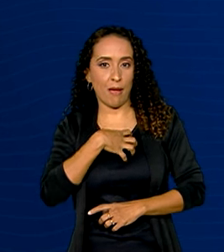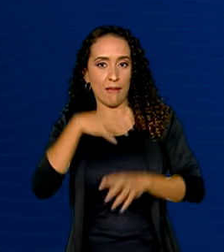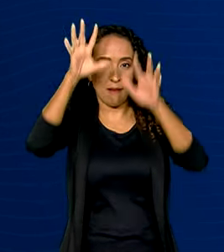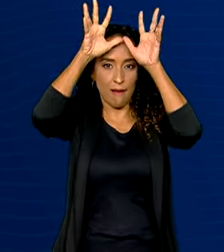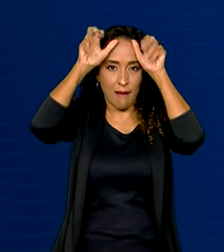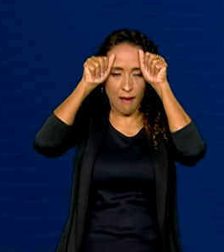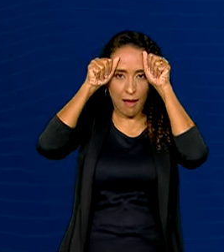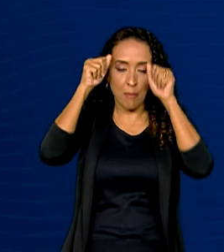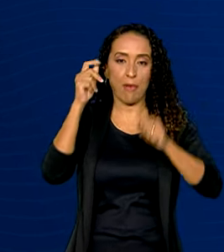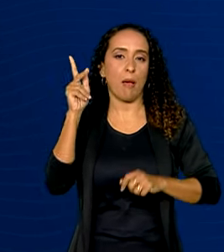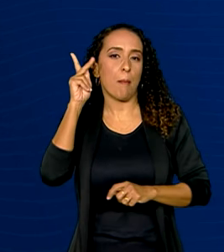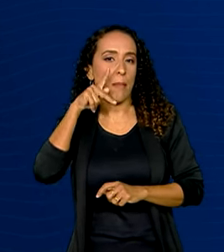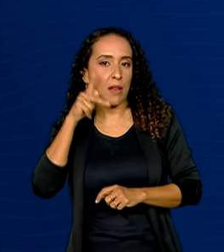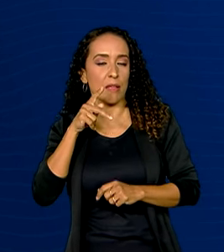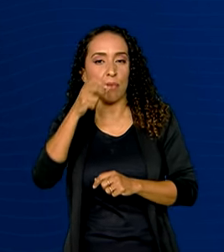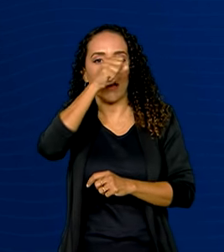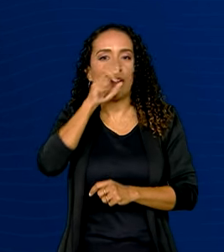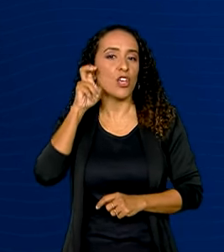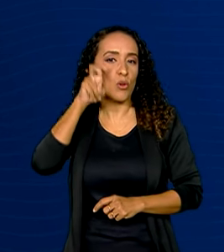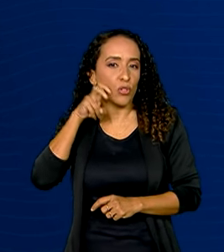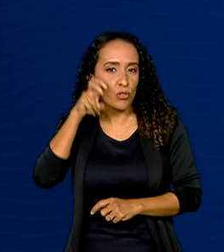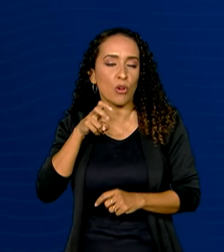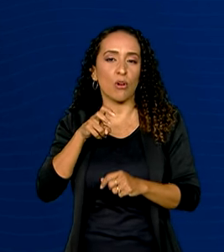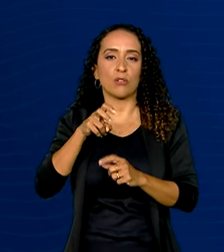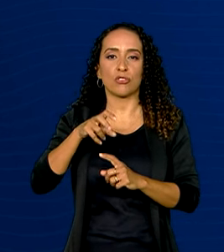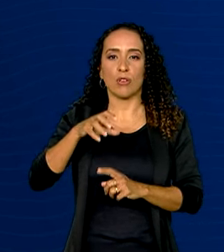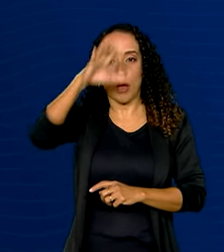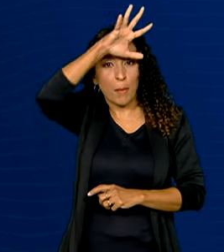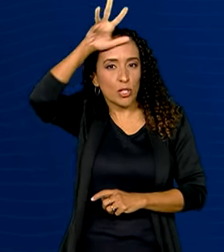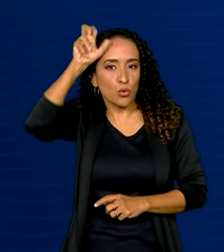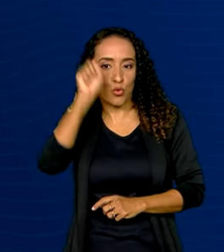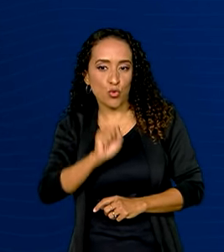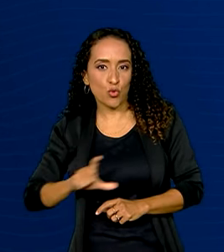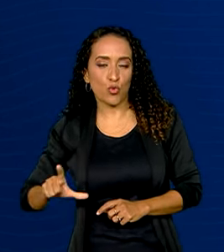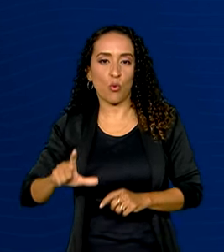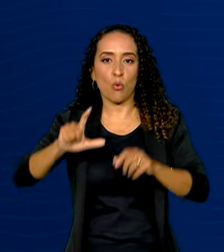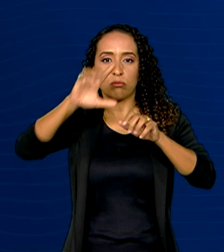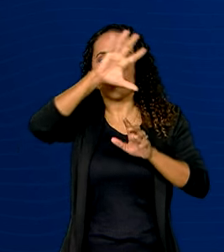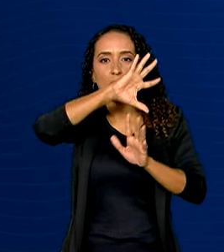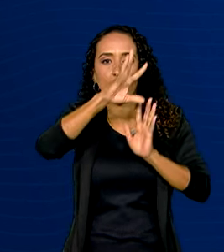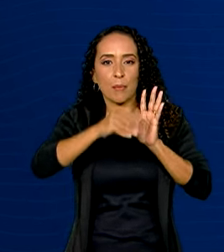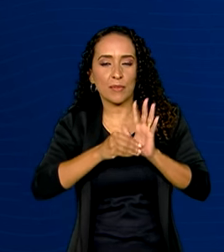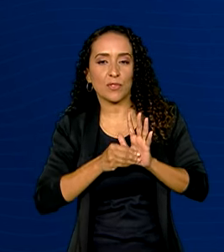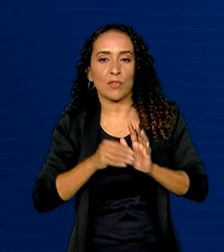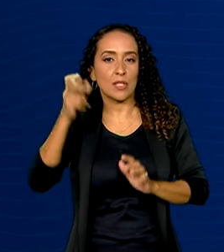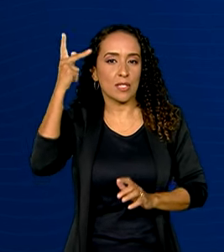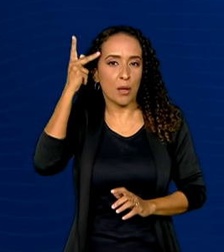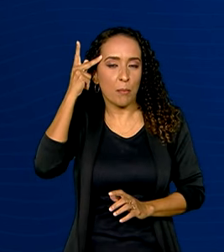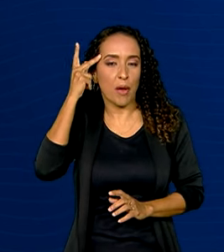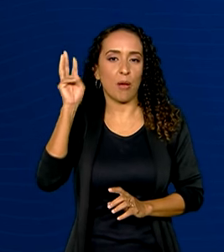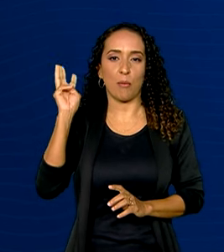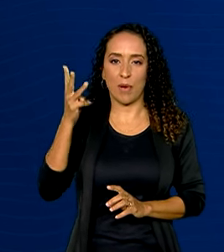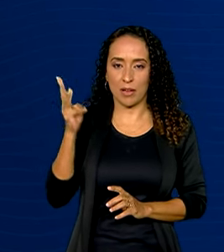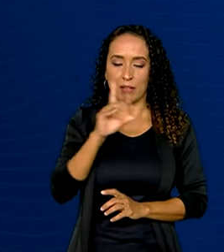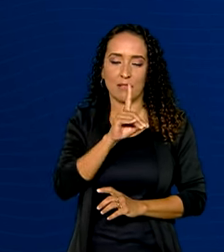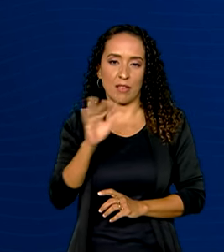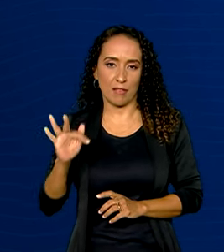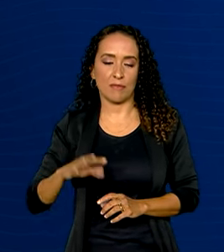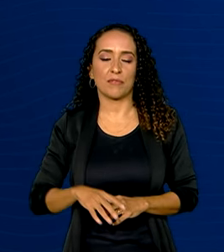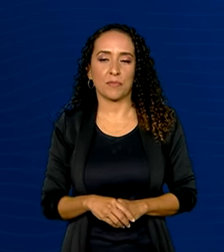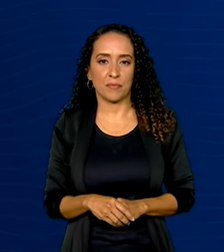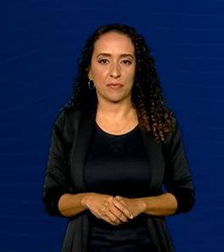Acre, Paraíba, Rio Grande do Norte, Mato Grosso do Sul, Amazônia, São Paulo, Maranhão e Distrito Federal.